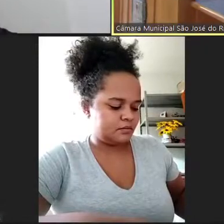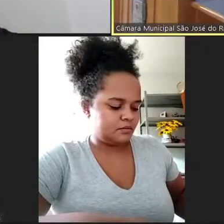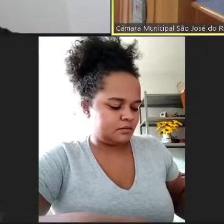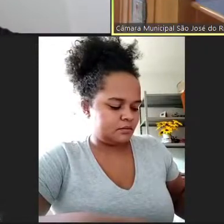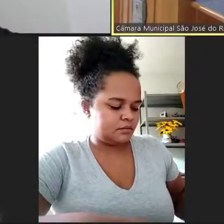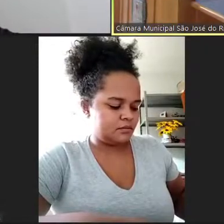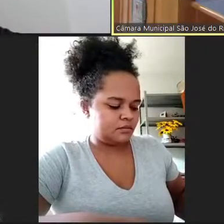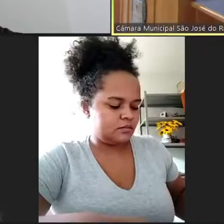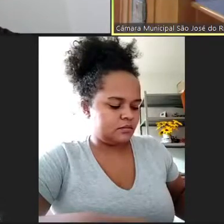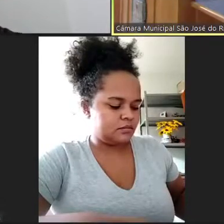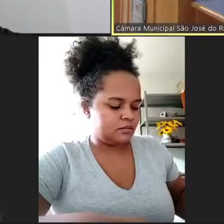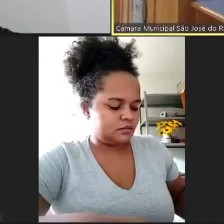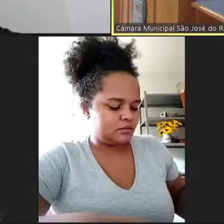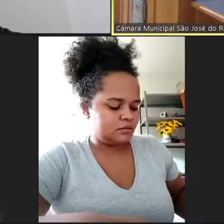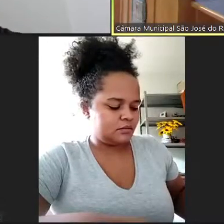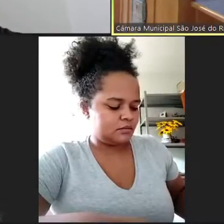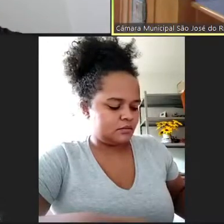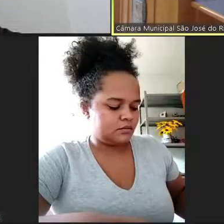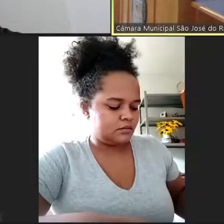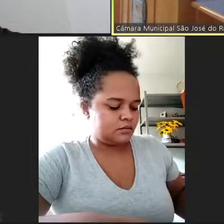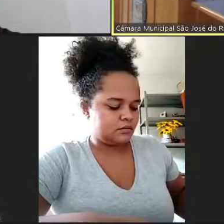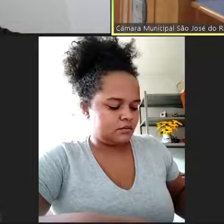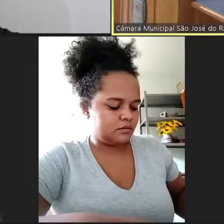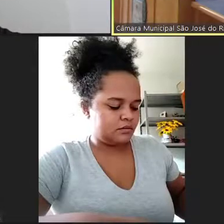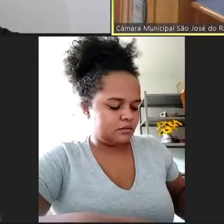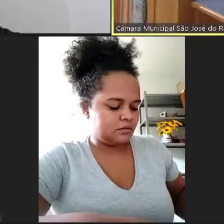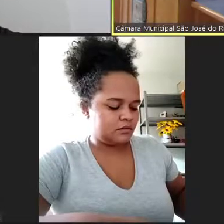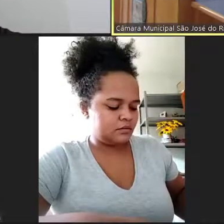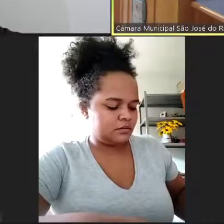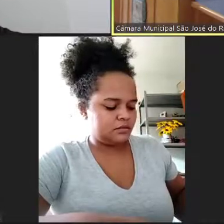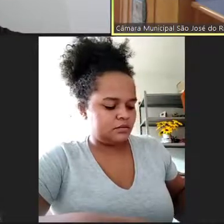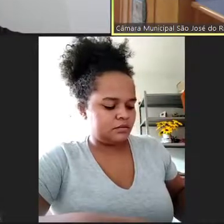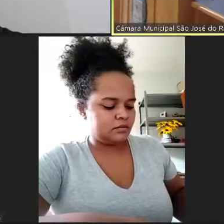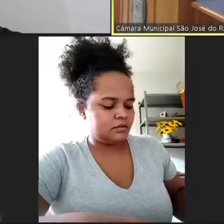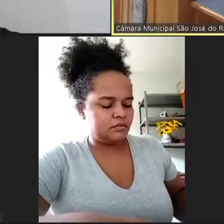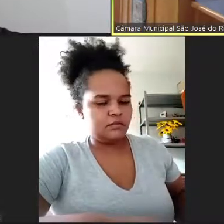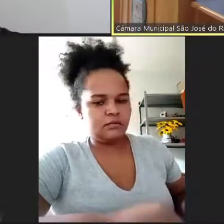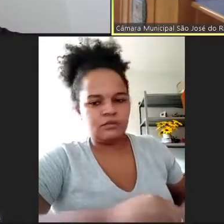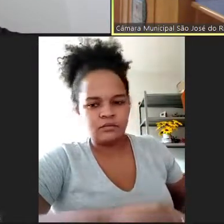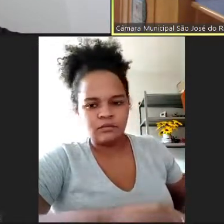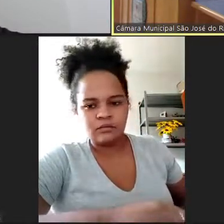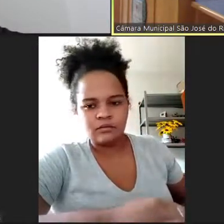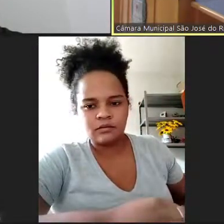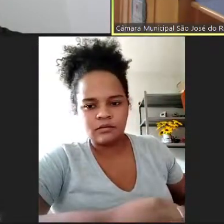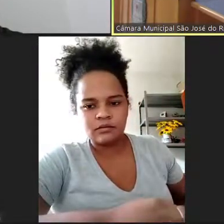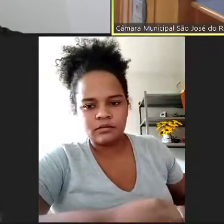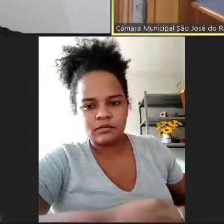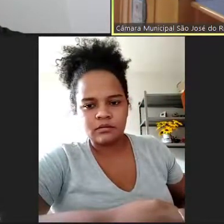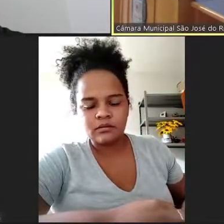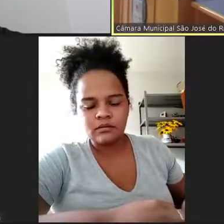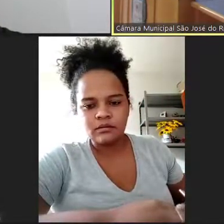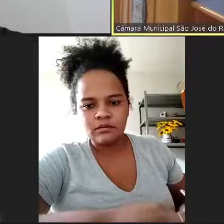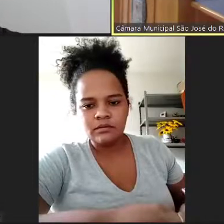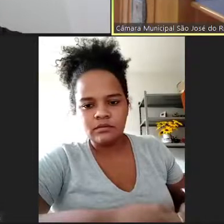Rafael Cossian, sugere ao conexão a disponibilização de acesso à internet para alunos da rede municipal de ensino de São